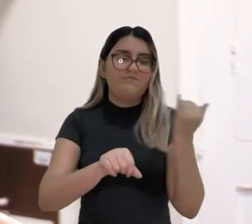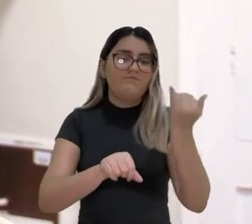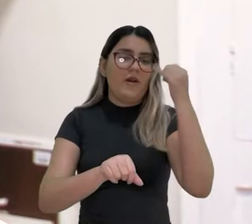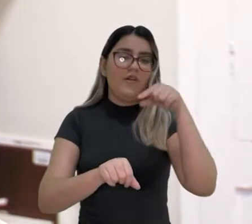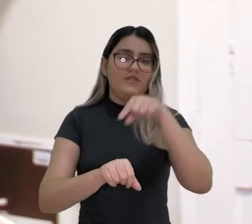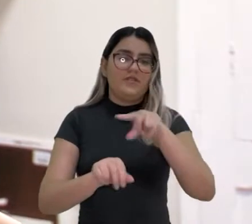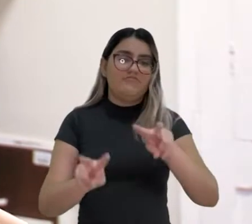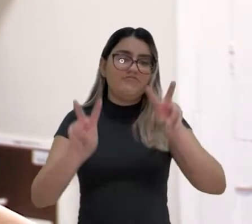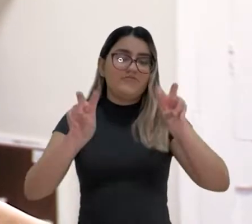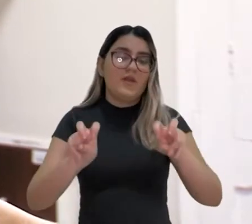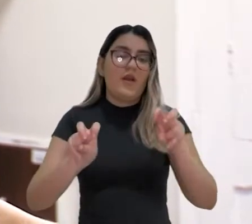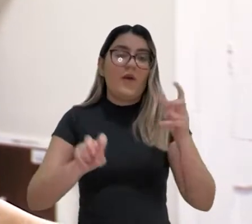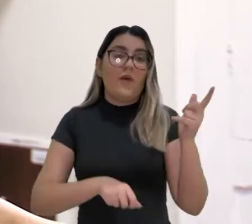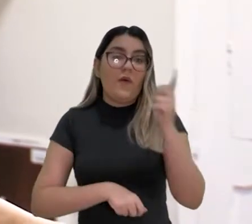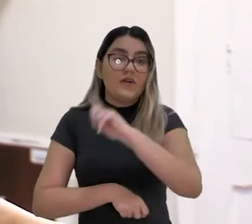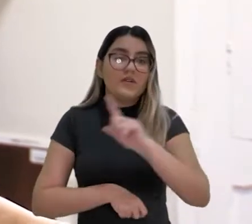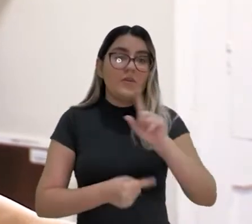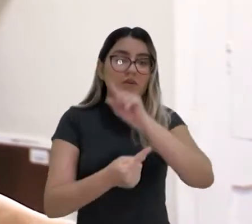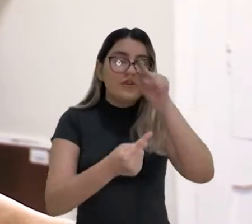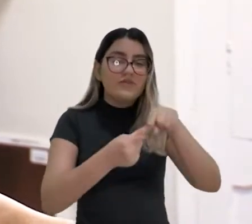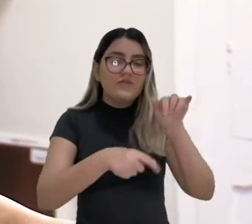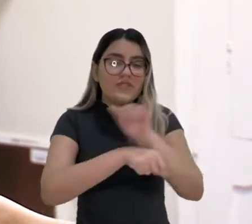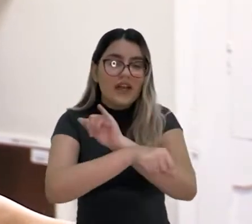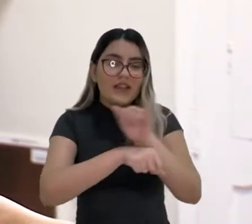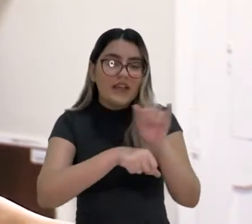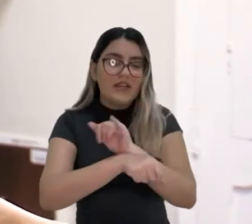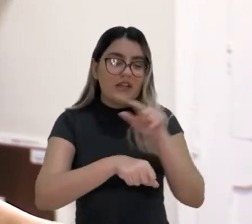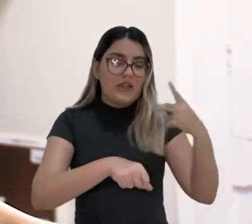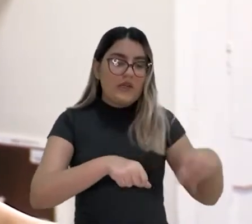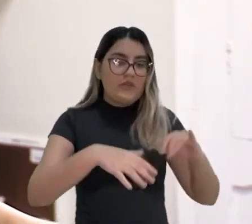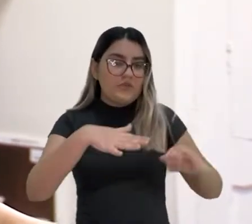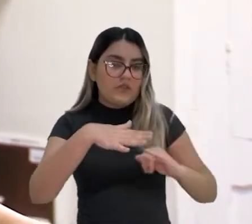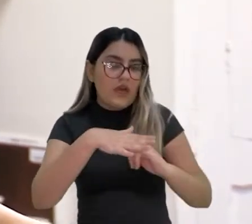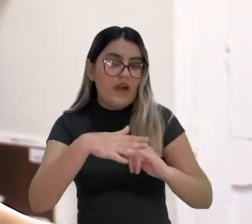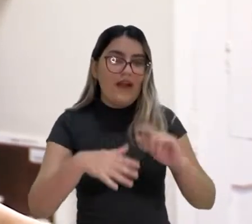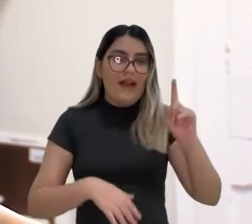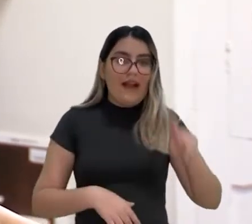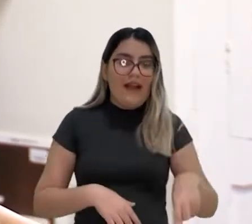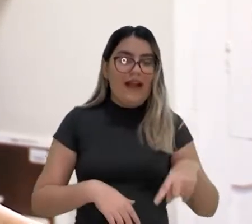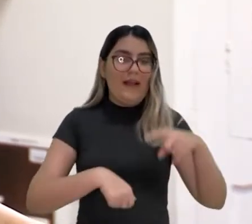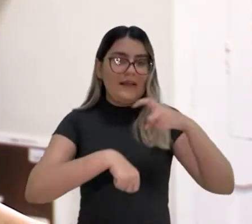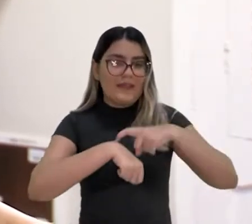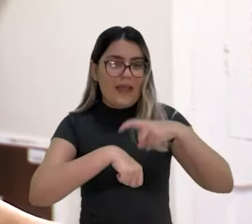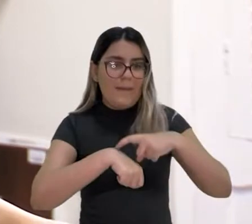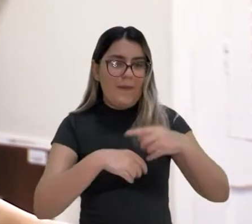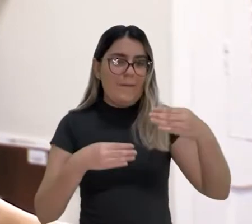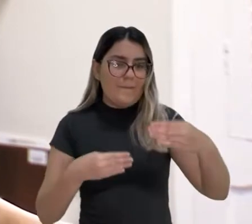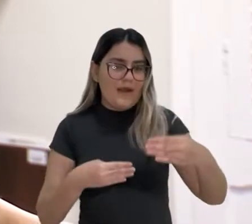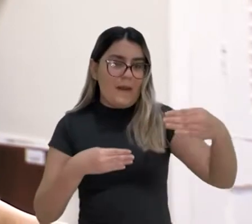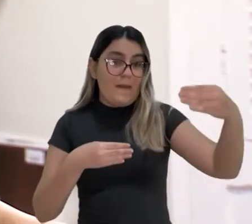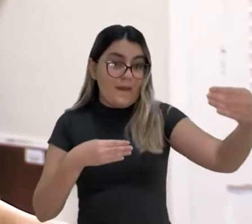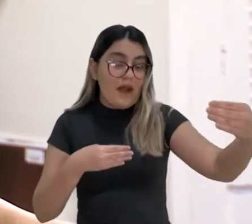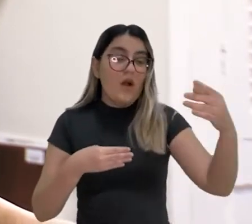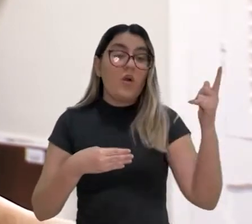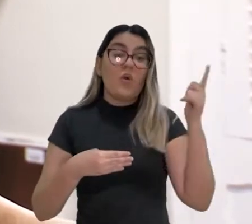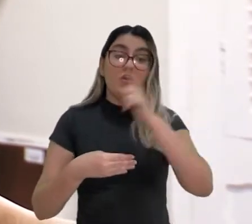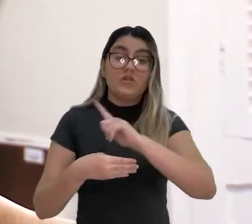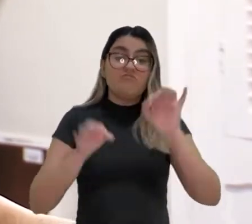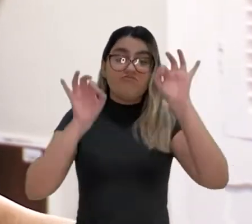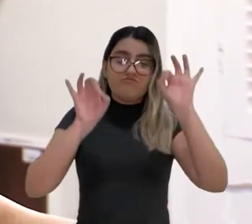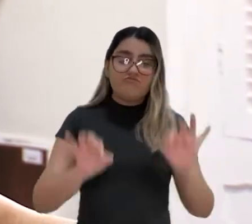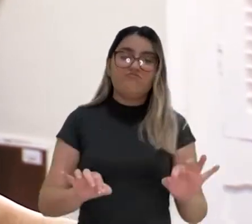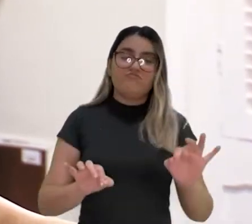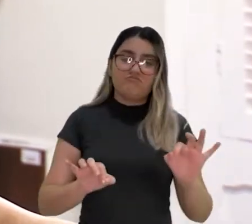instrumento importante para fazer com que os objetivos estratégicos da instituição são aqueles de médio e longo prazo, eles sejam